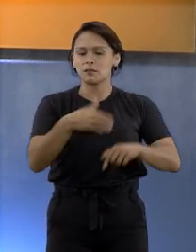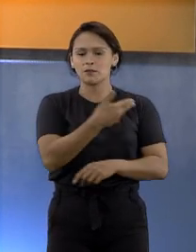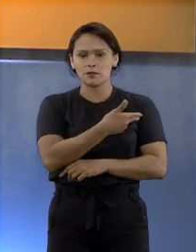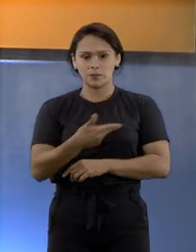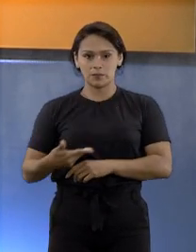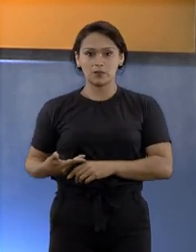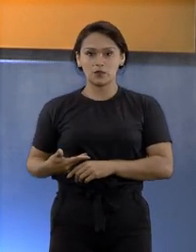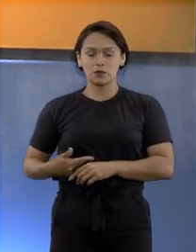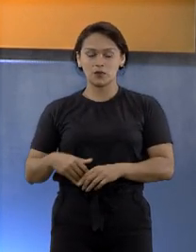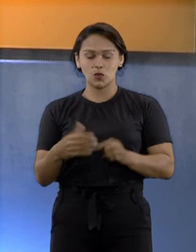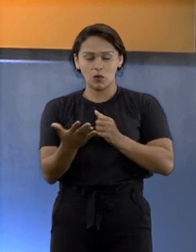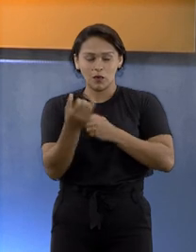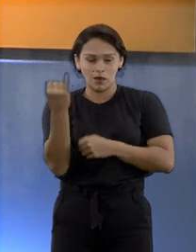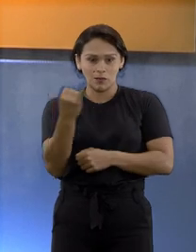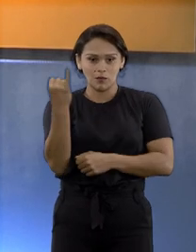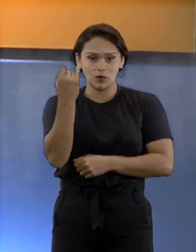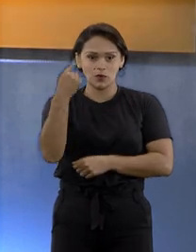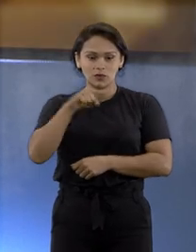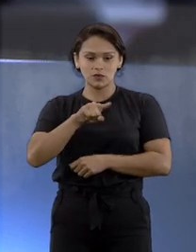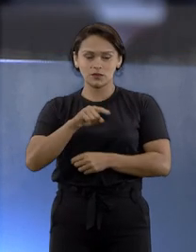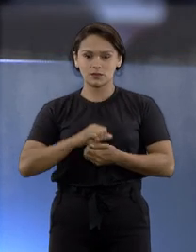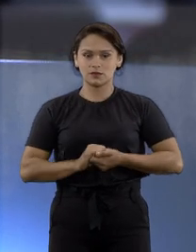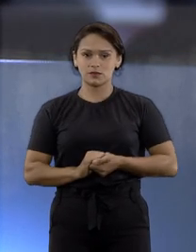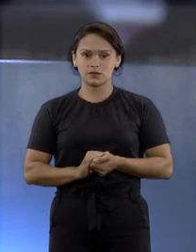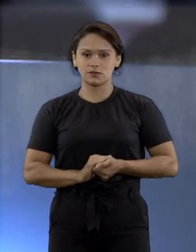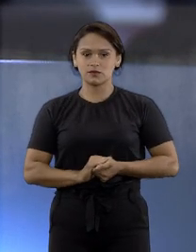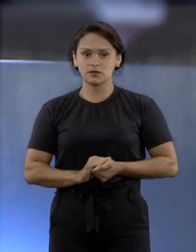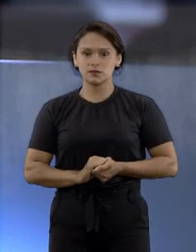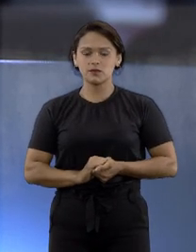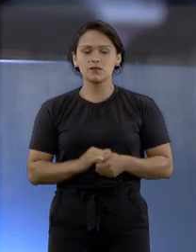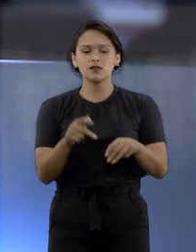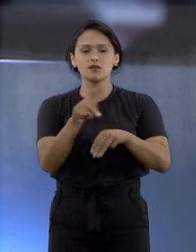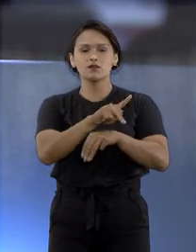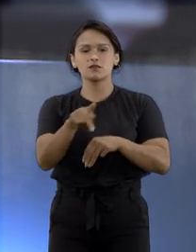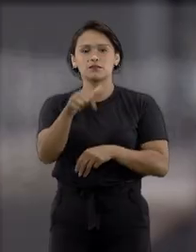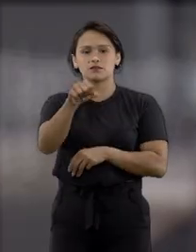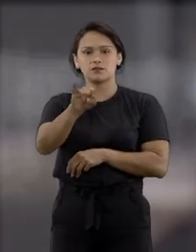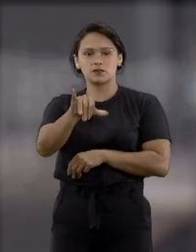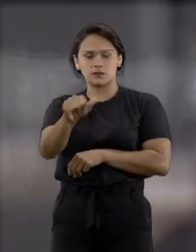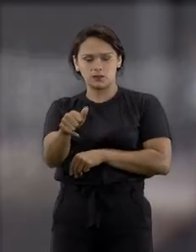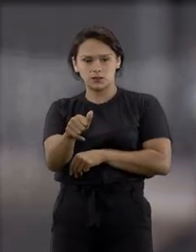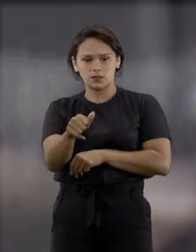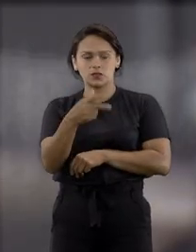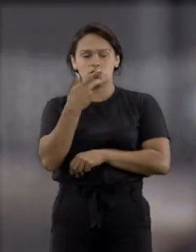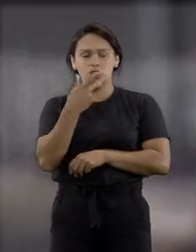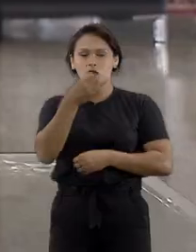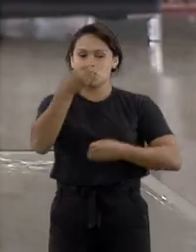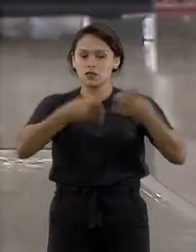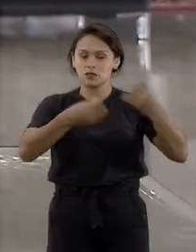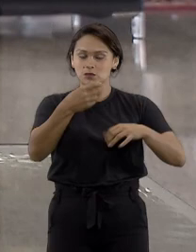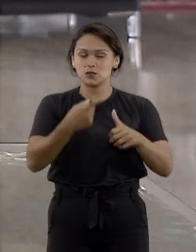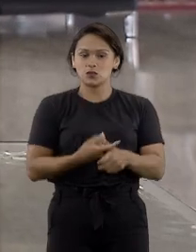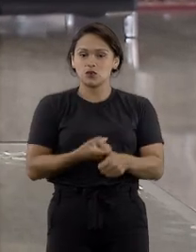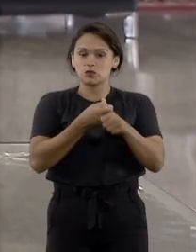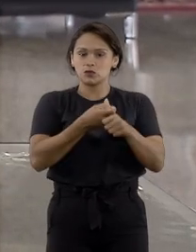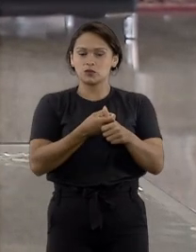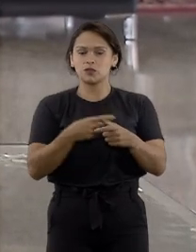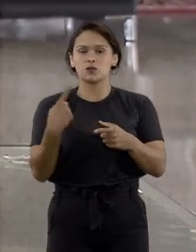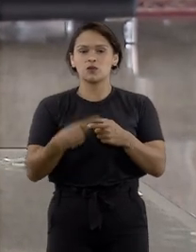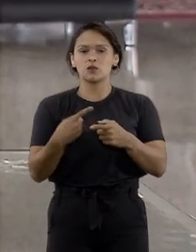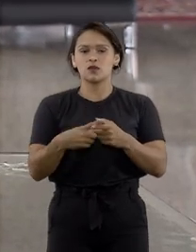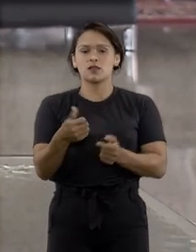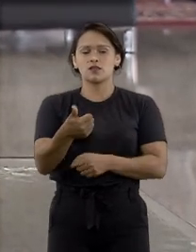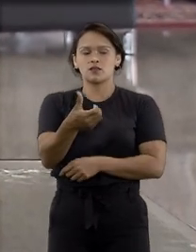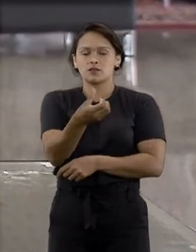públicos essenciais na região. O presidente do STJ, ministro Humberto Martins, suspendeu uma decisão da